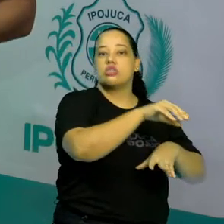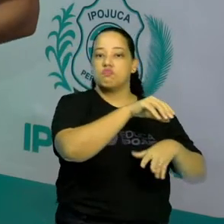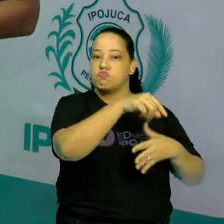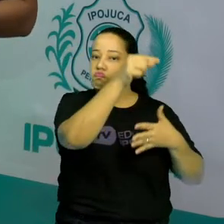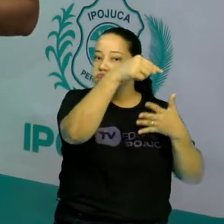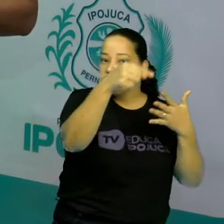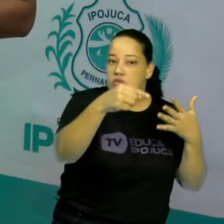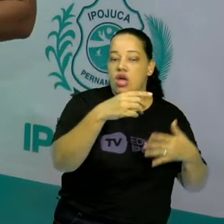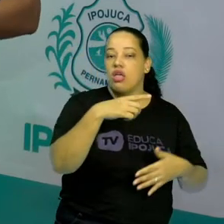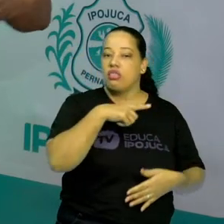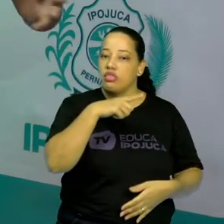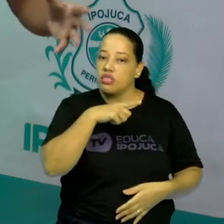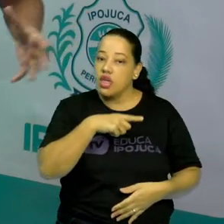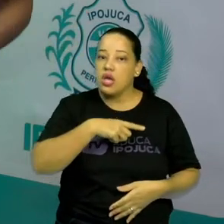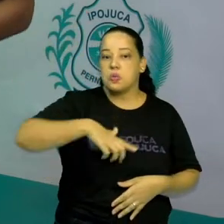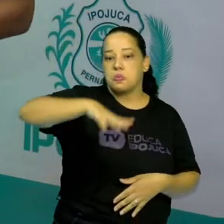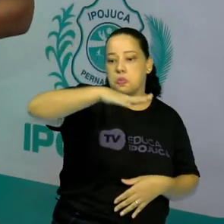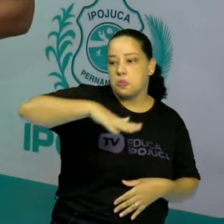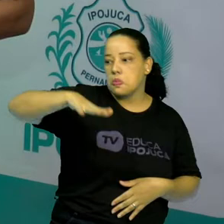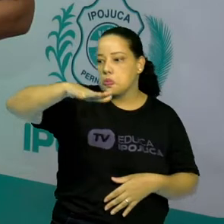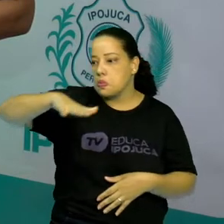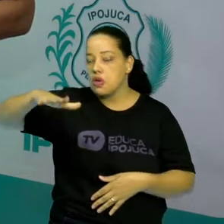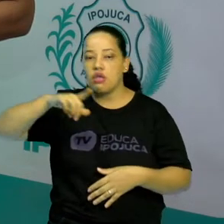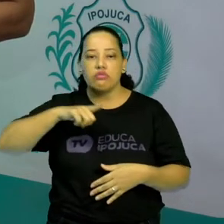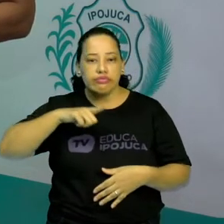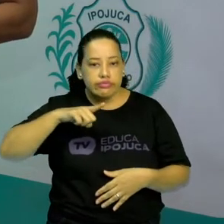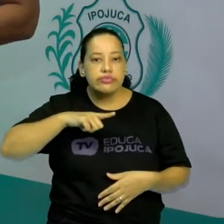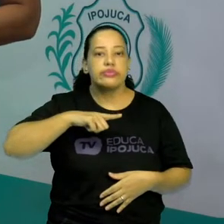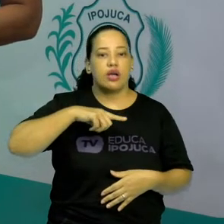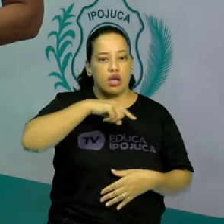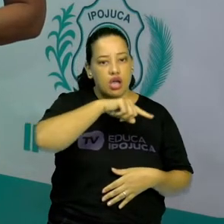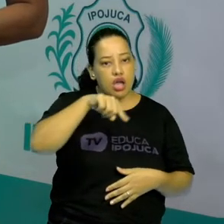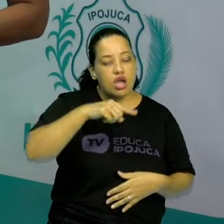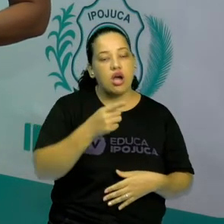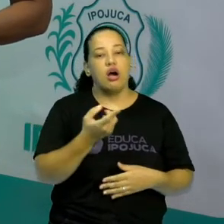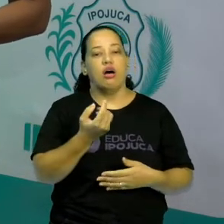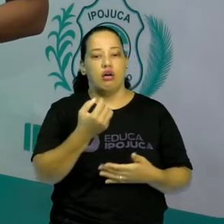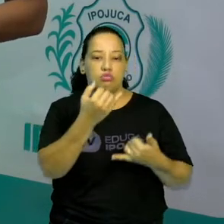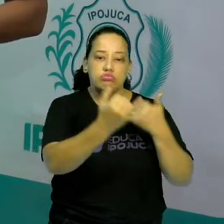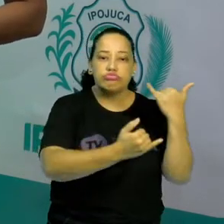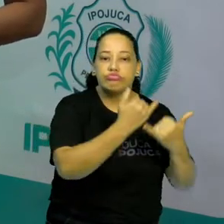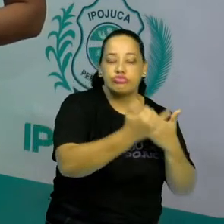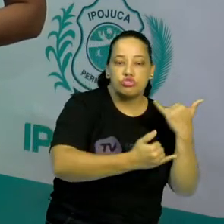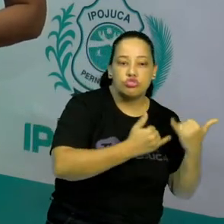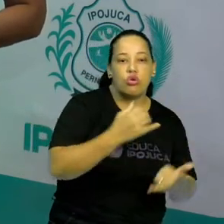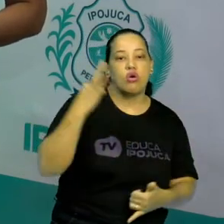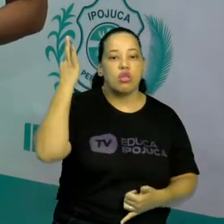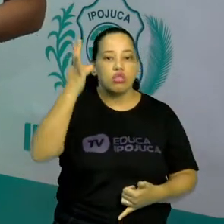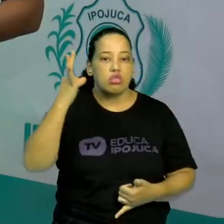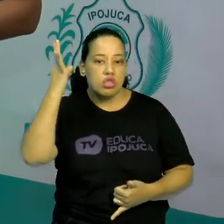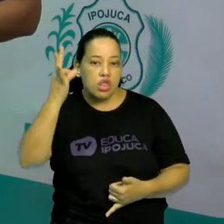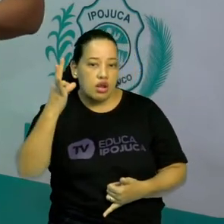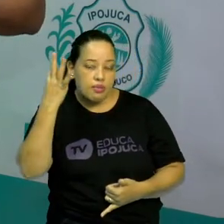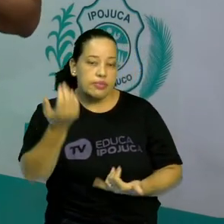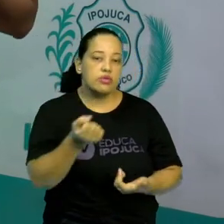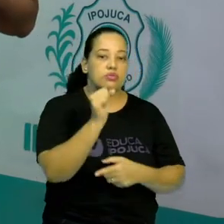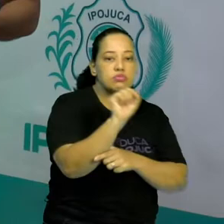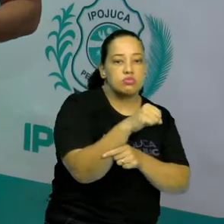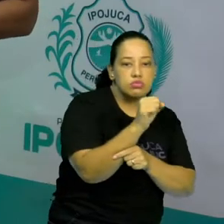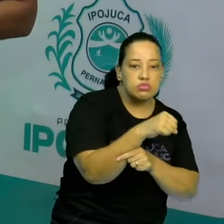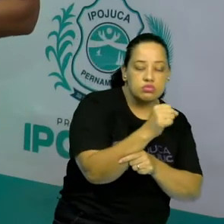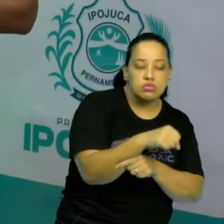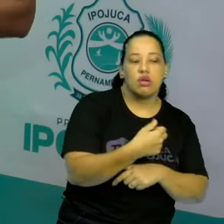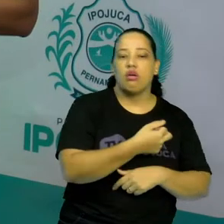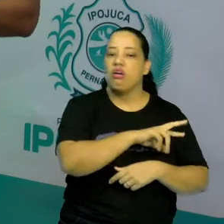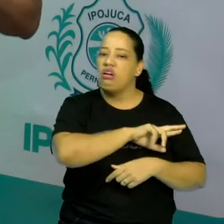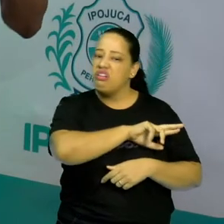partes, várias áreas vão trabalhar com o jogo, como a terapia ocupacional, a psicomotricidade, são